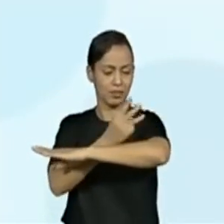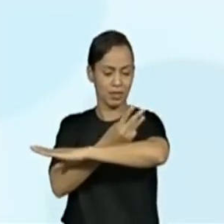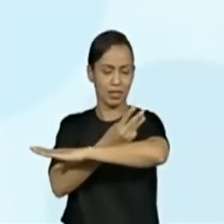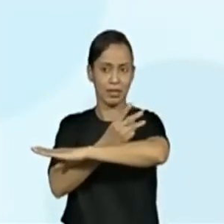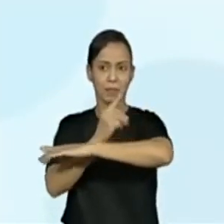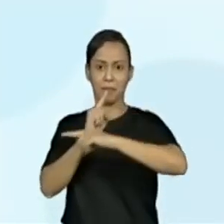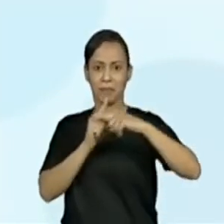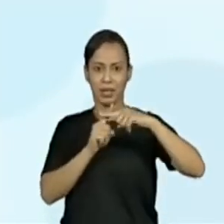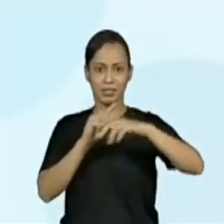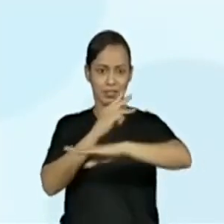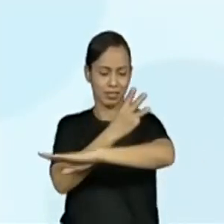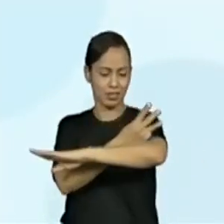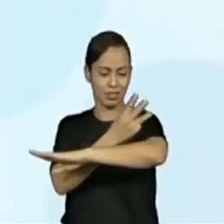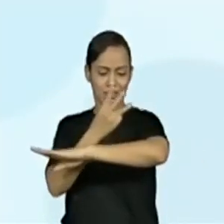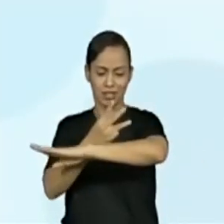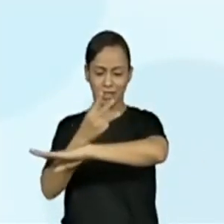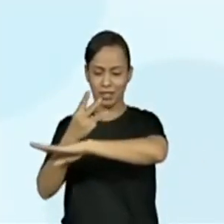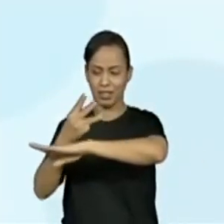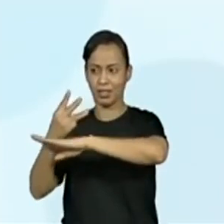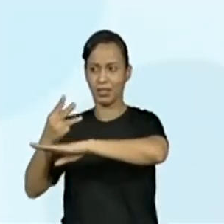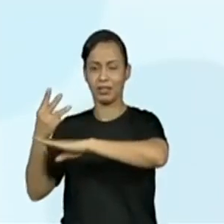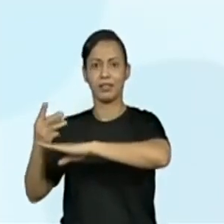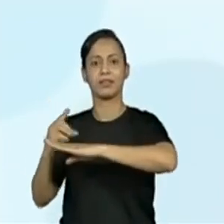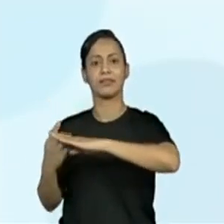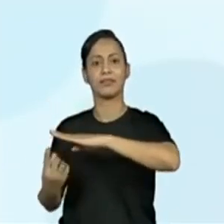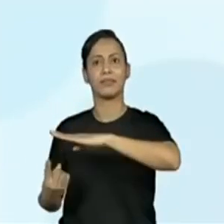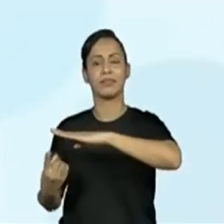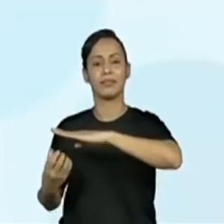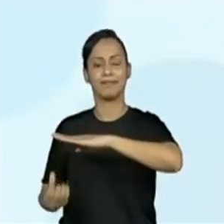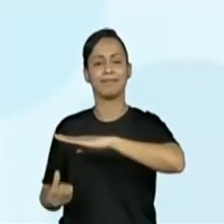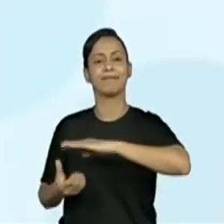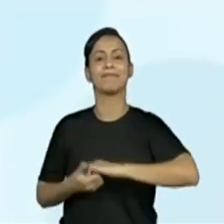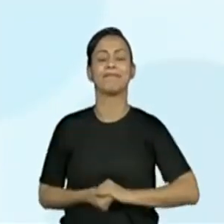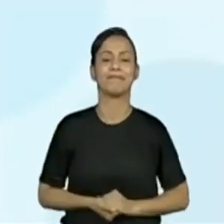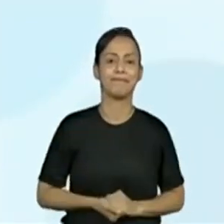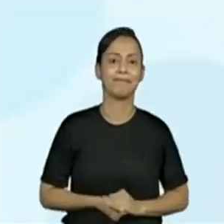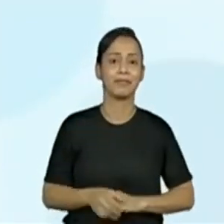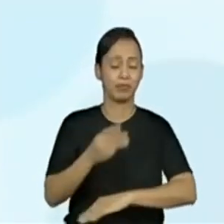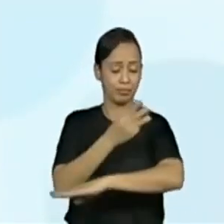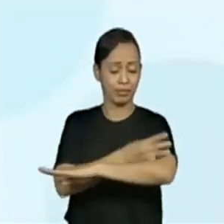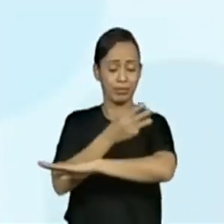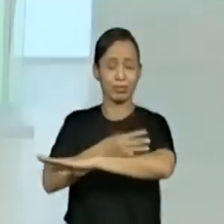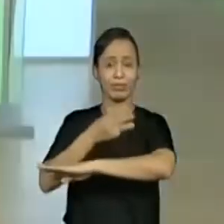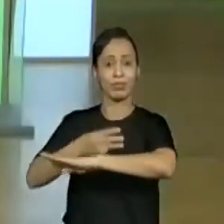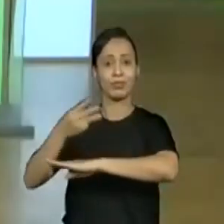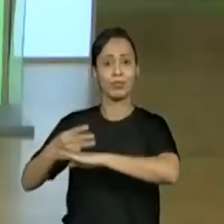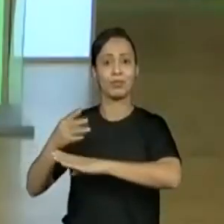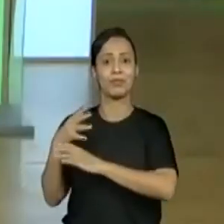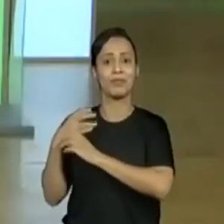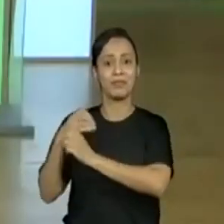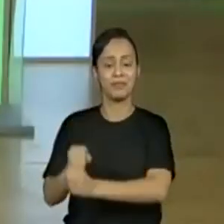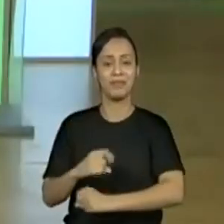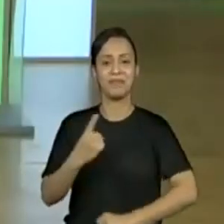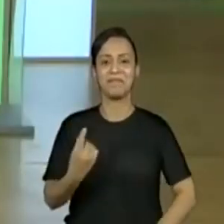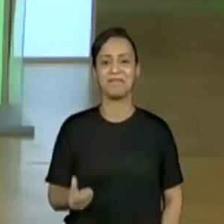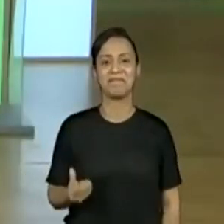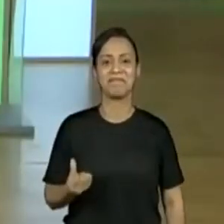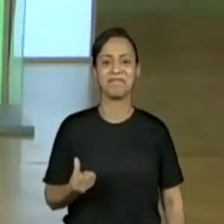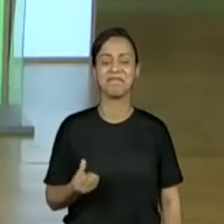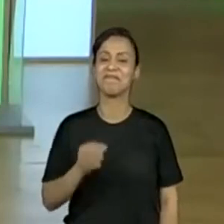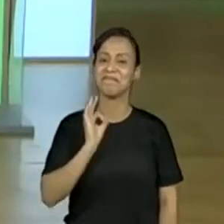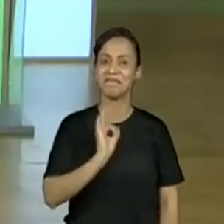Olha só. O pulo do canguru mais 1, 3 metros e 16. 16.